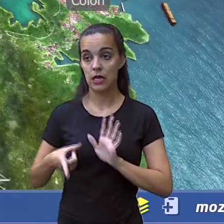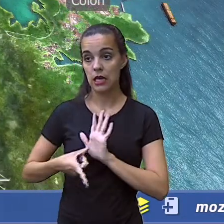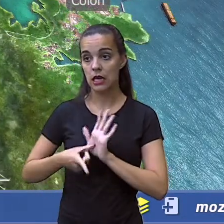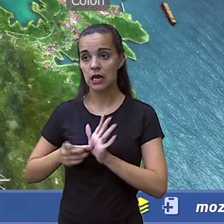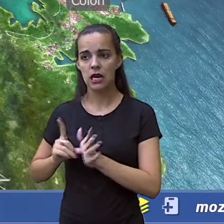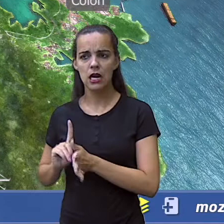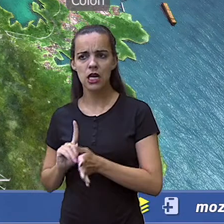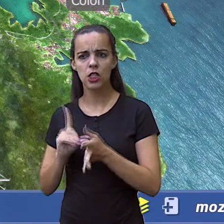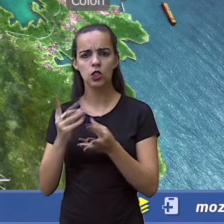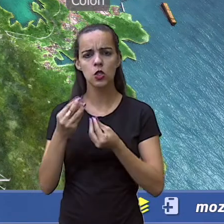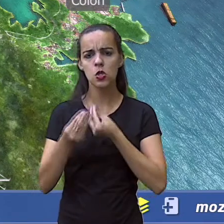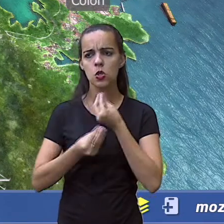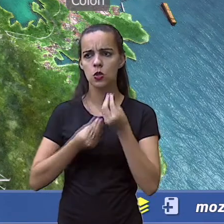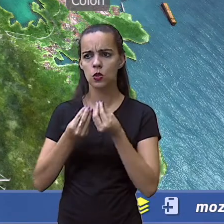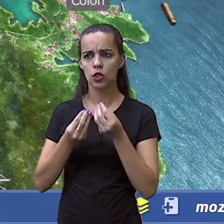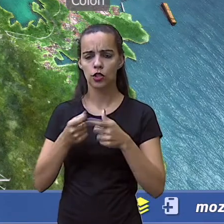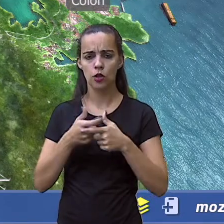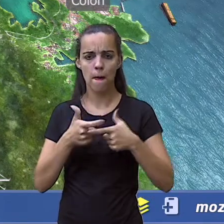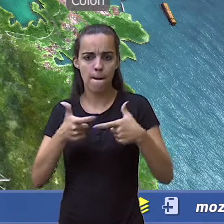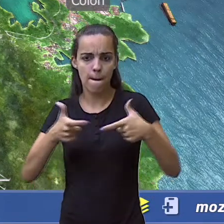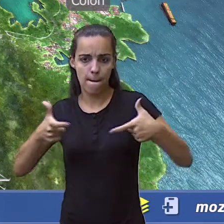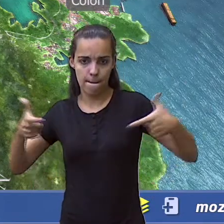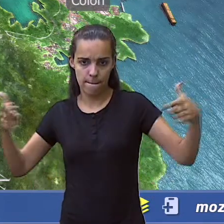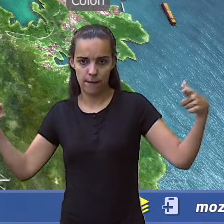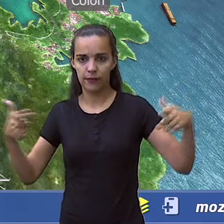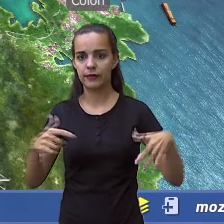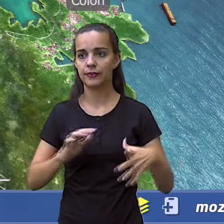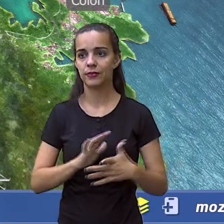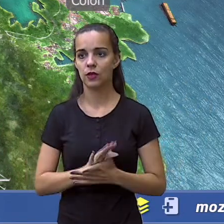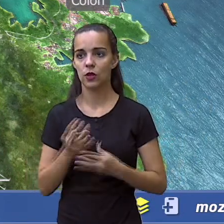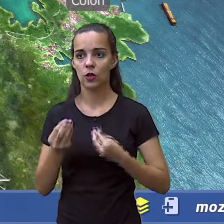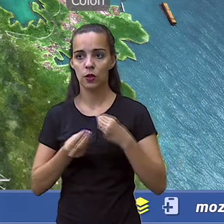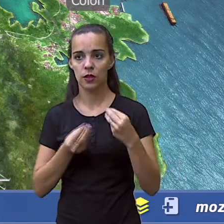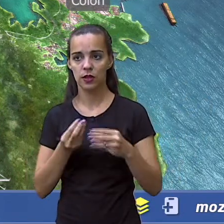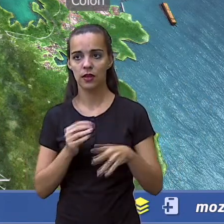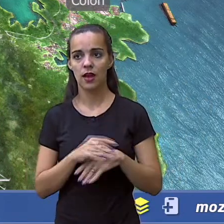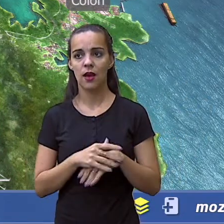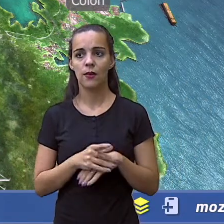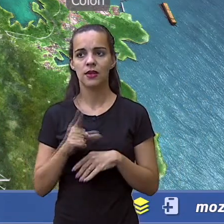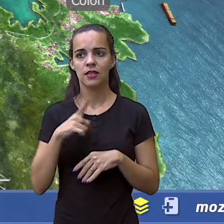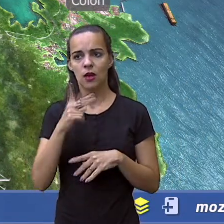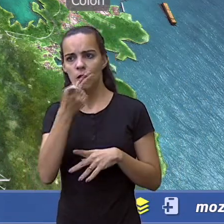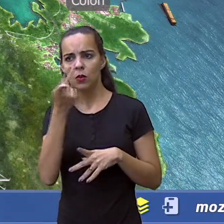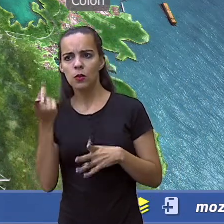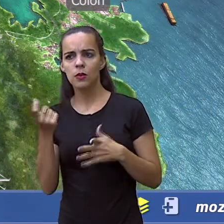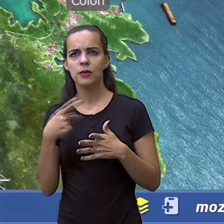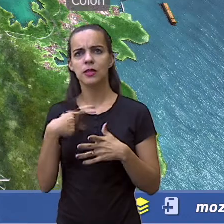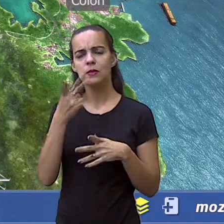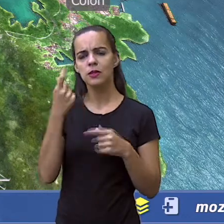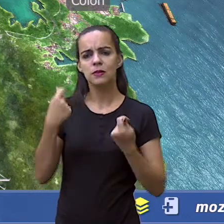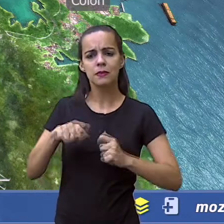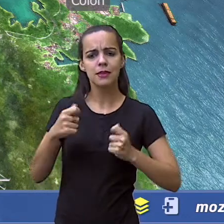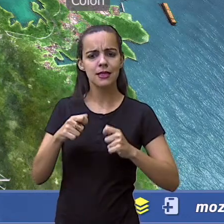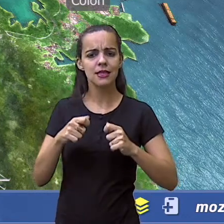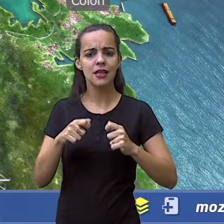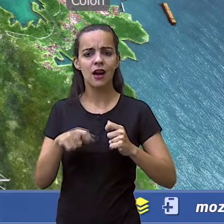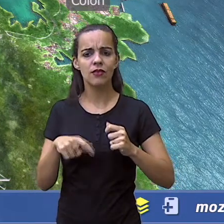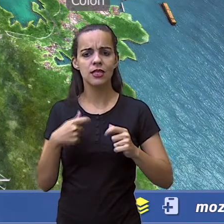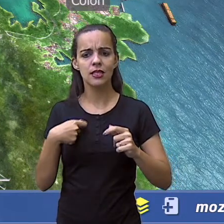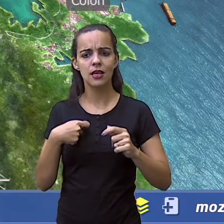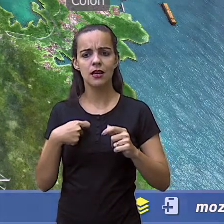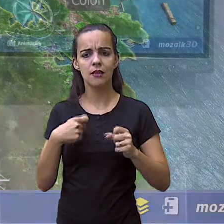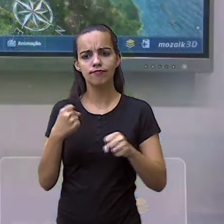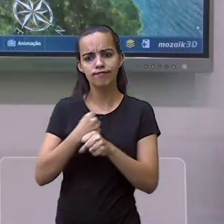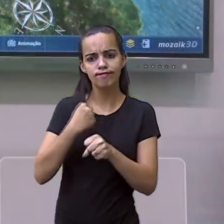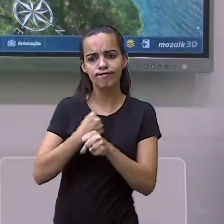ampliado, Eliane? Por que essas eclusas tiveram que ser aumentadas? De acordo